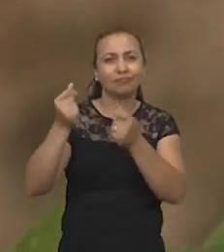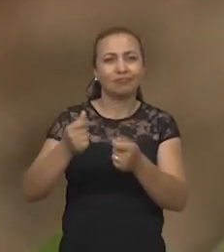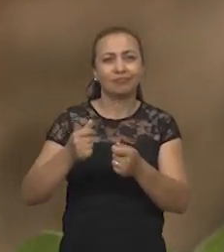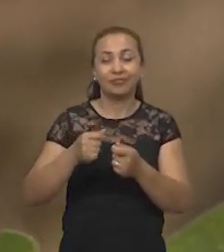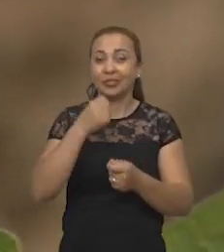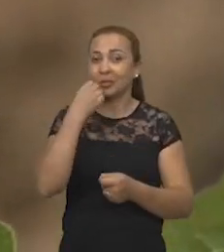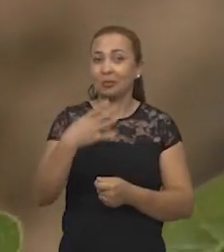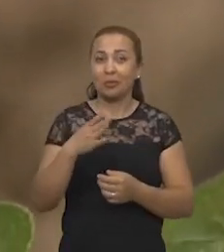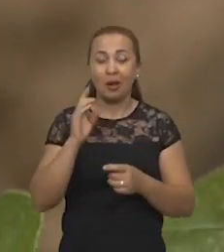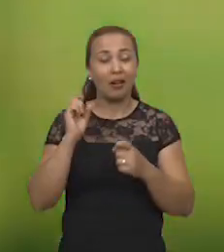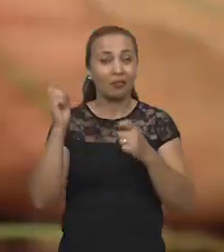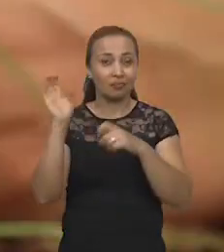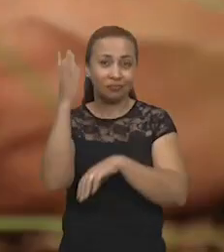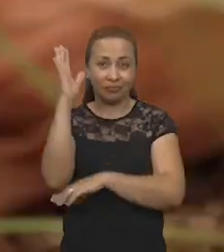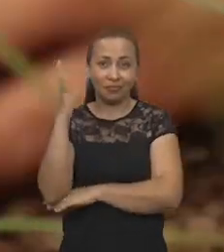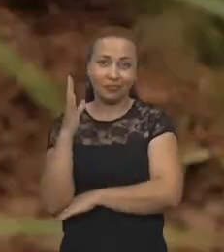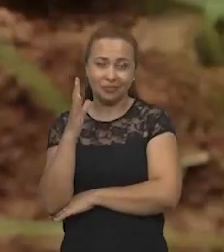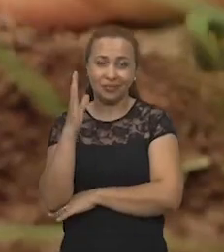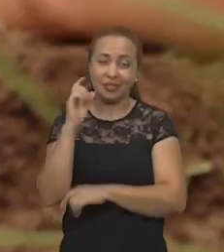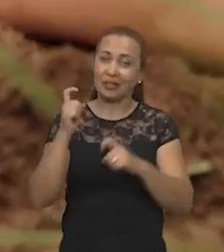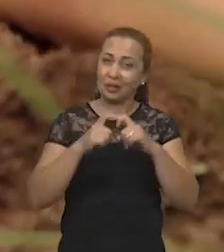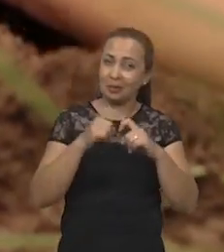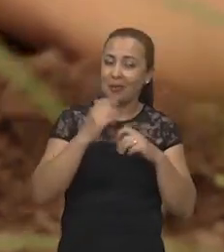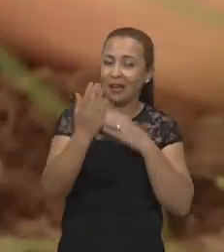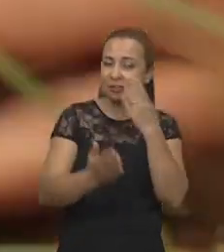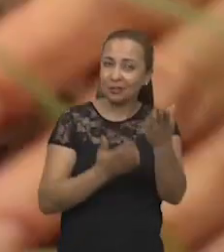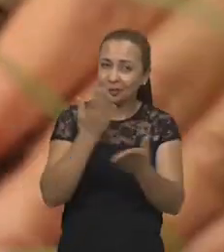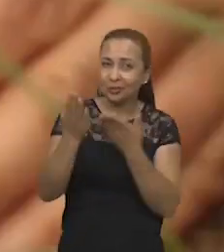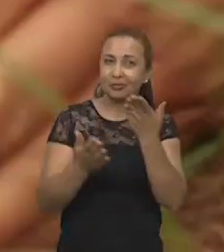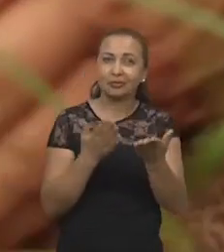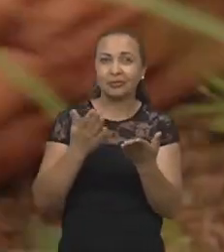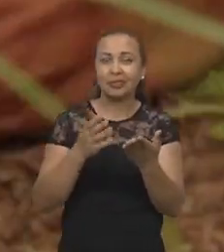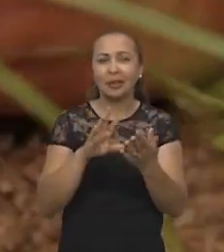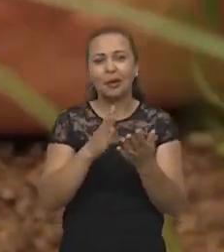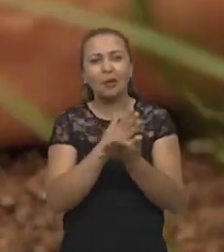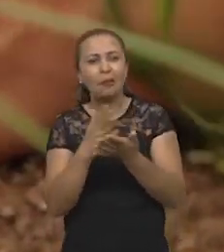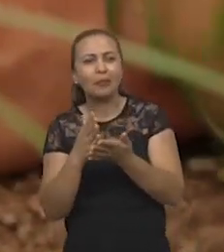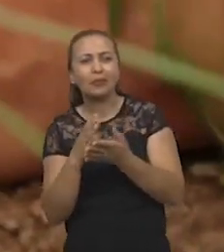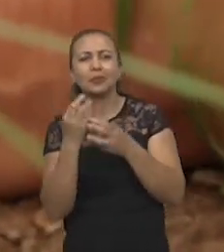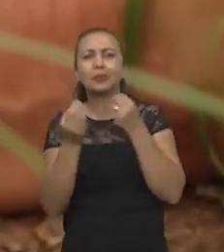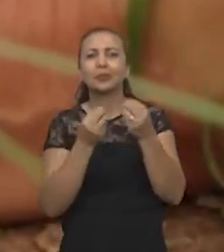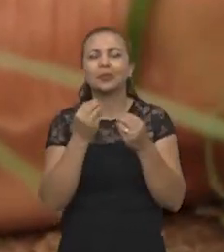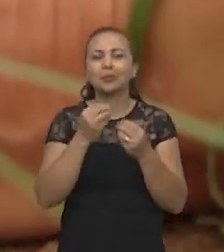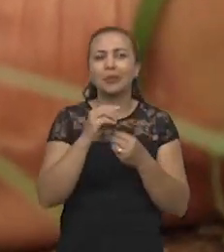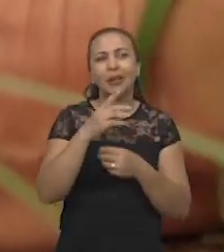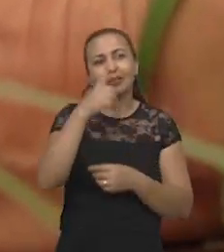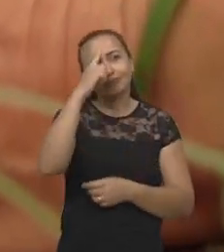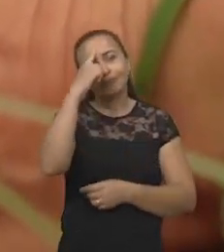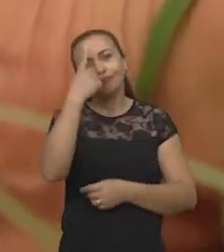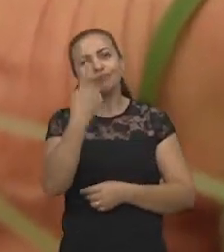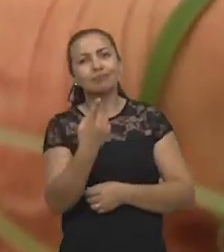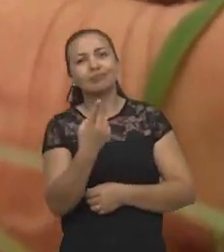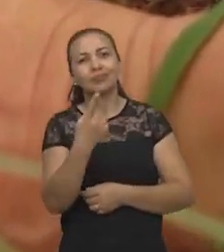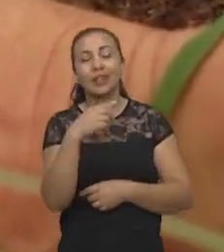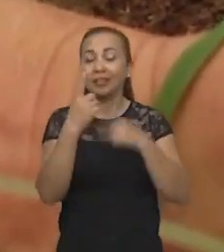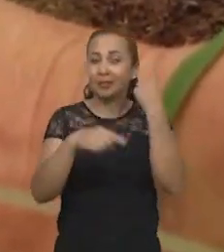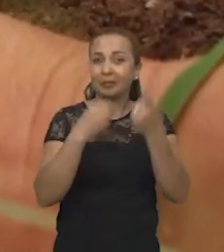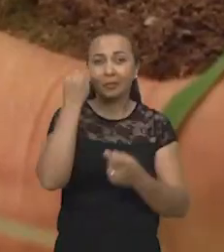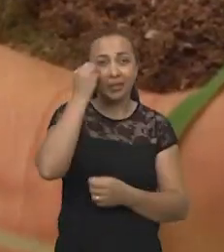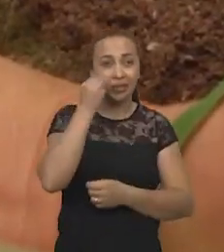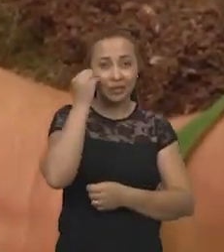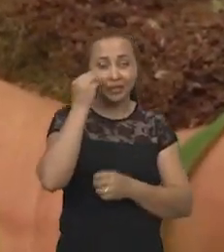potencial terapêutico das plantas medicinais ocorreu a princípio de forma intuitiva e posteriormente através da